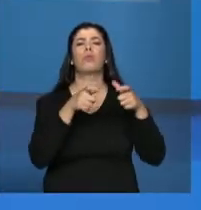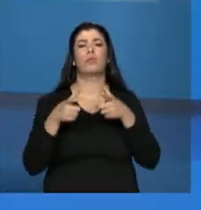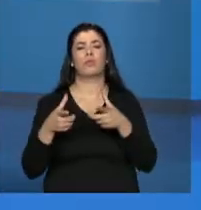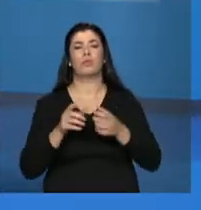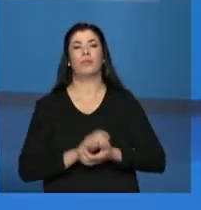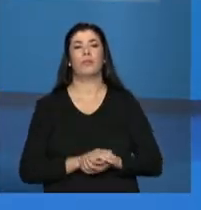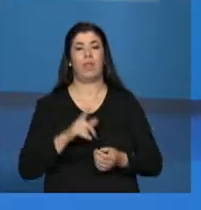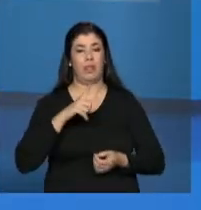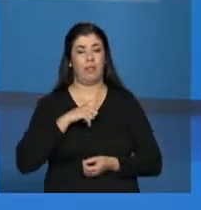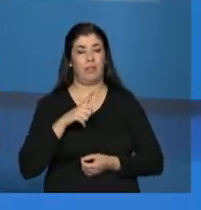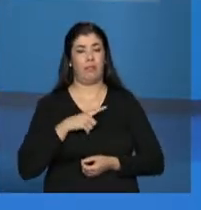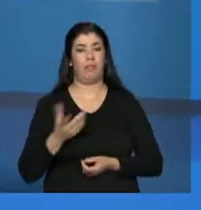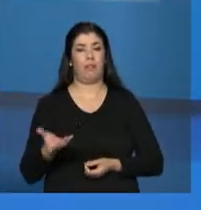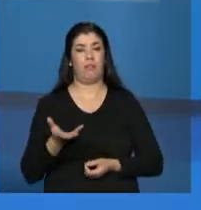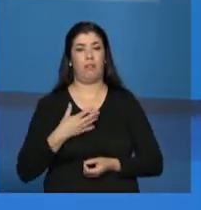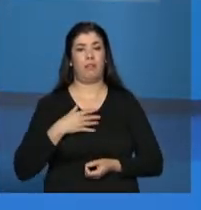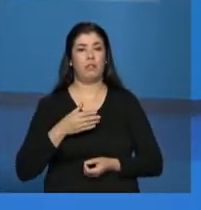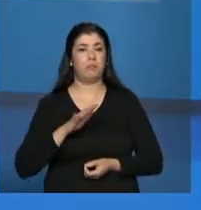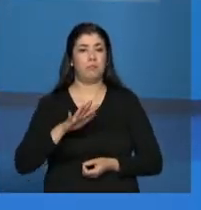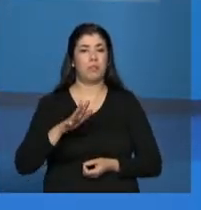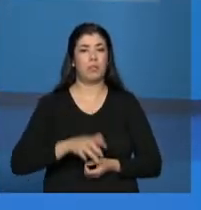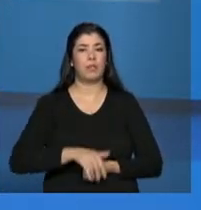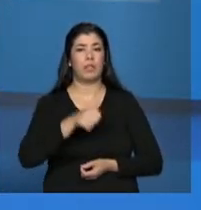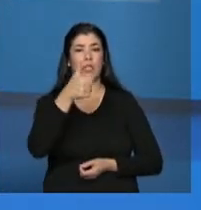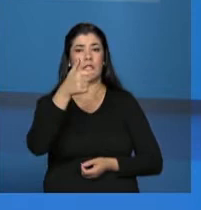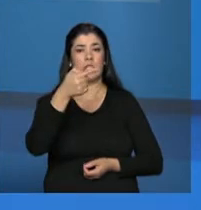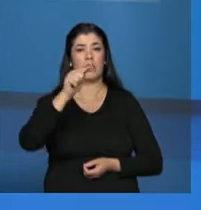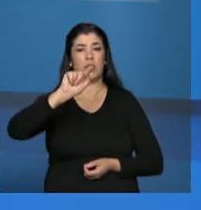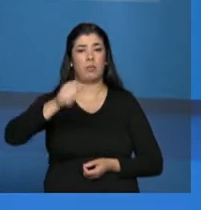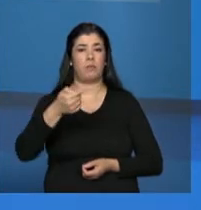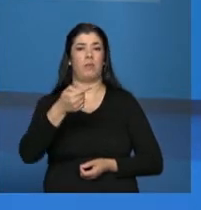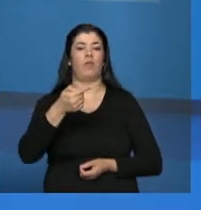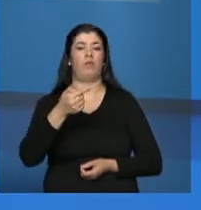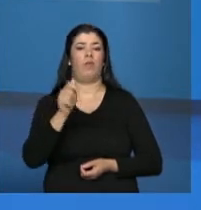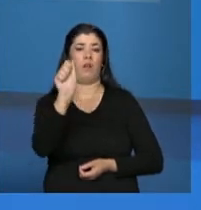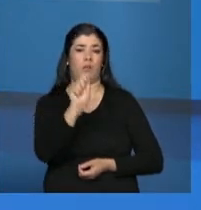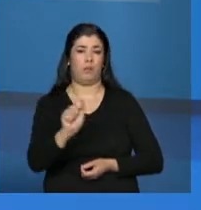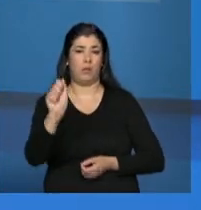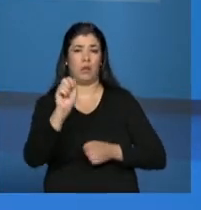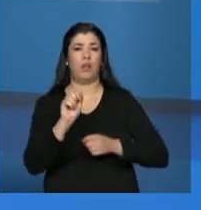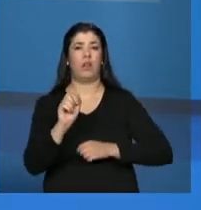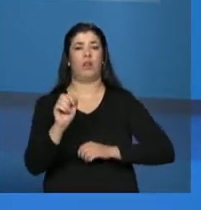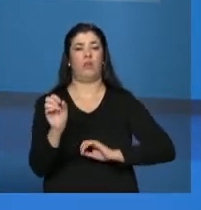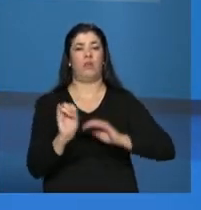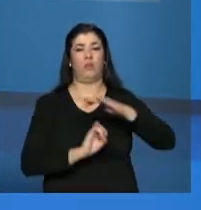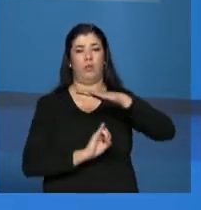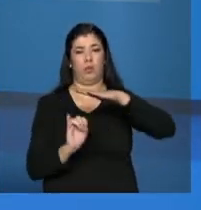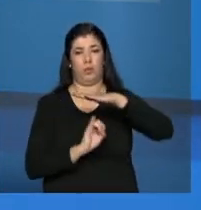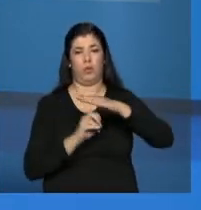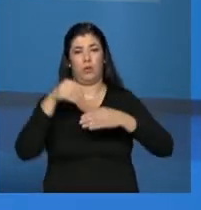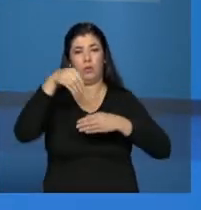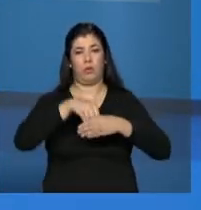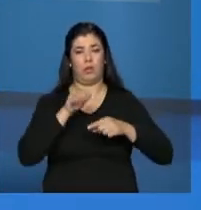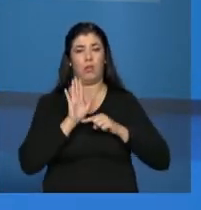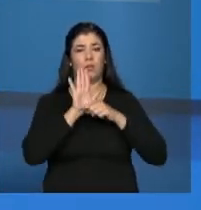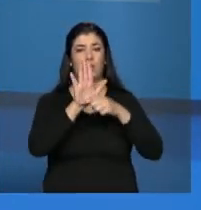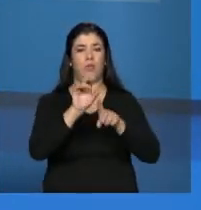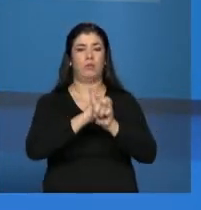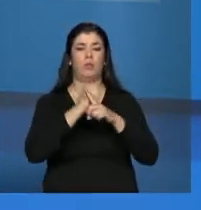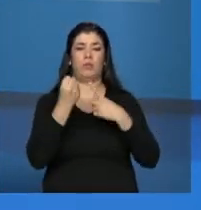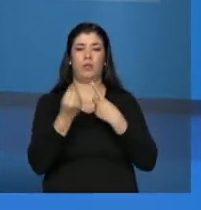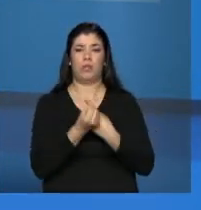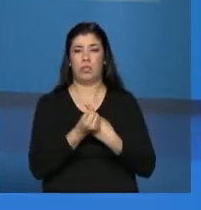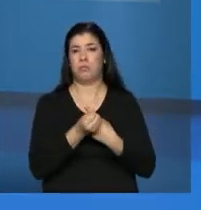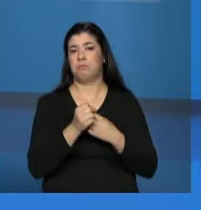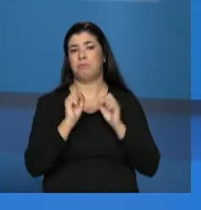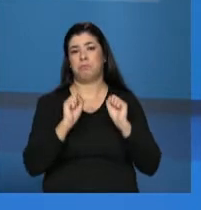um número de aproximadamente 17 mil organizações com atuação no campo da assistência social, sejam elas